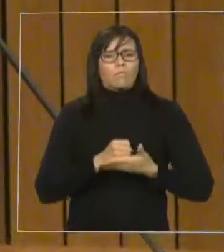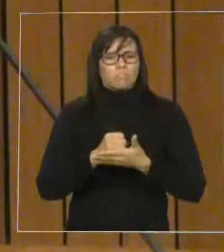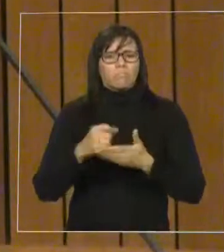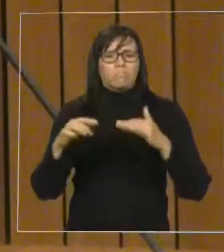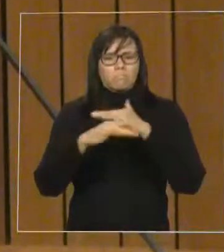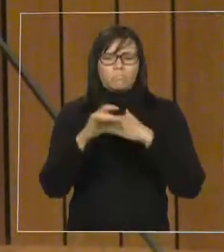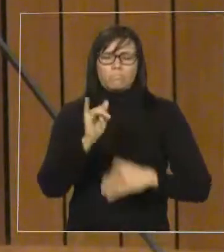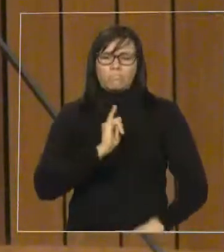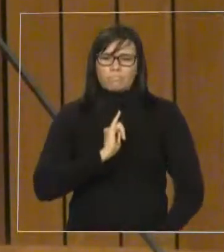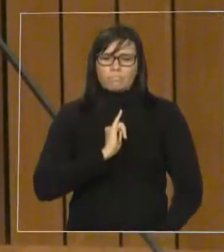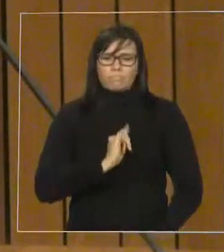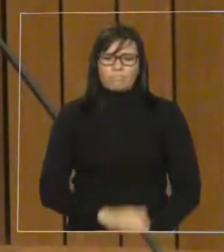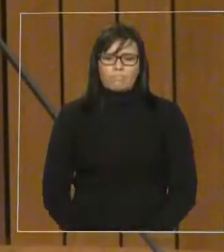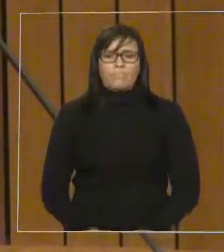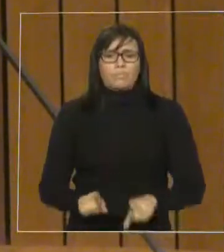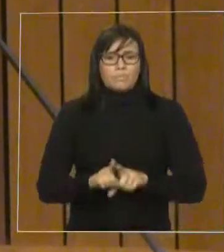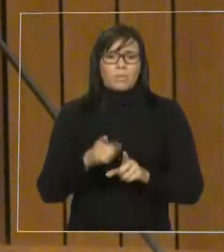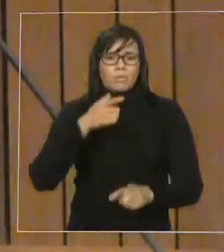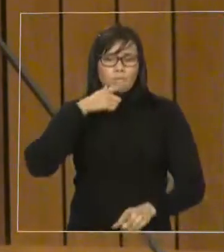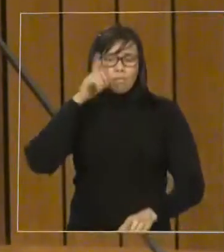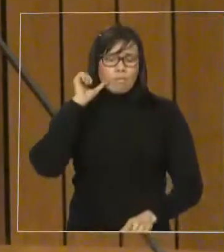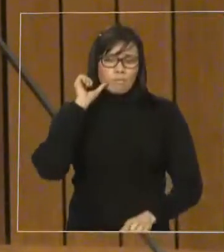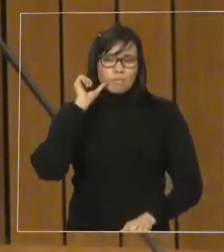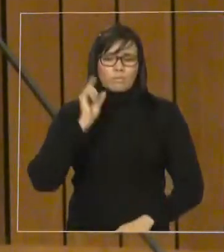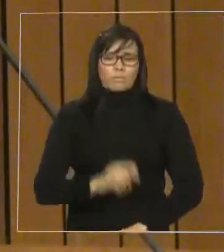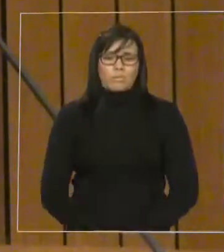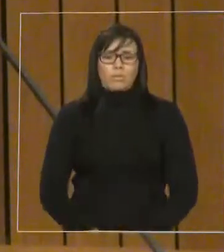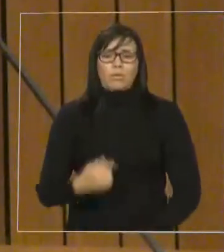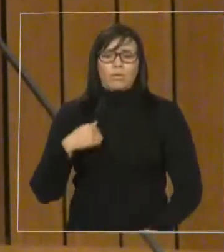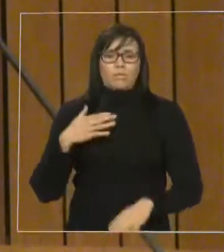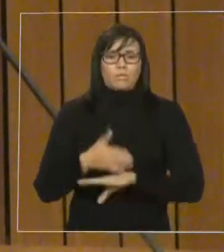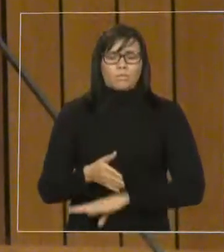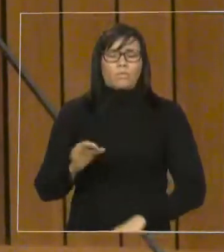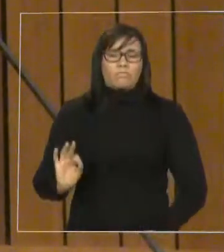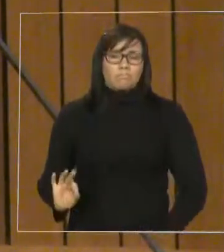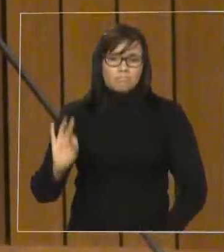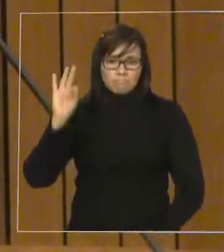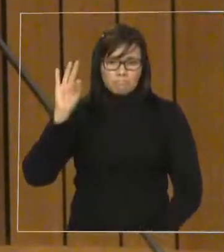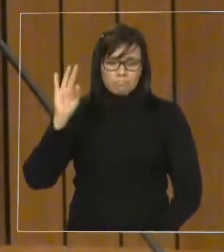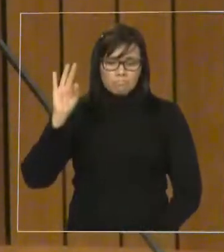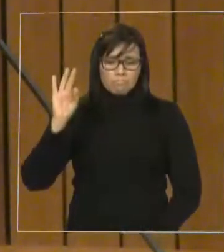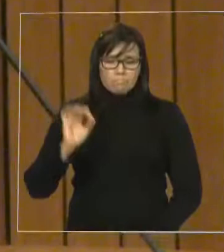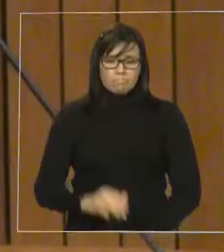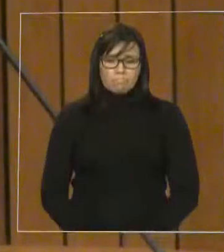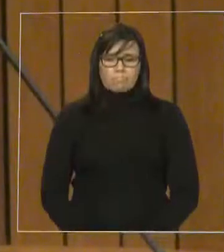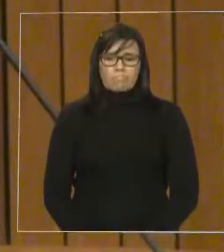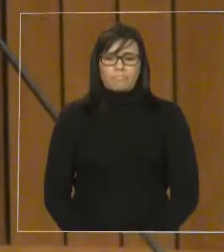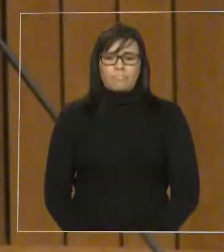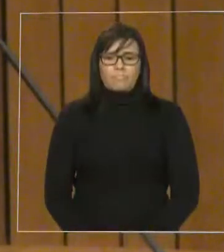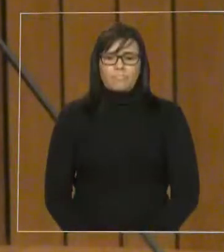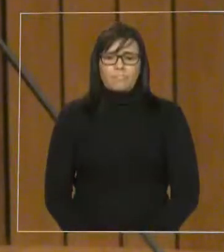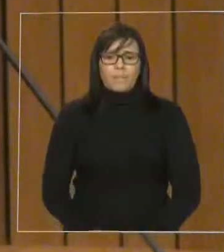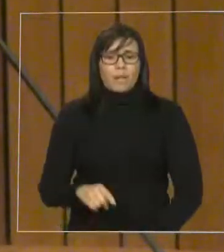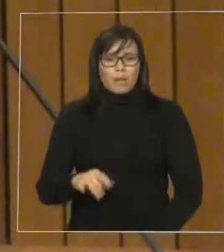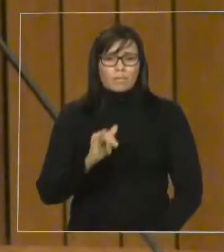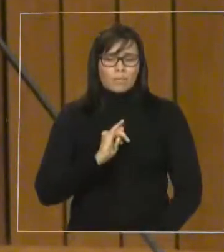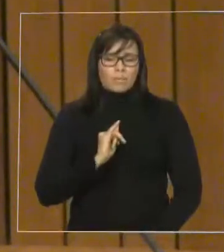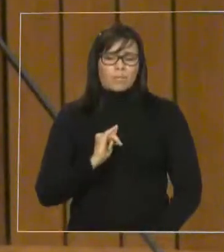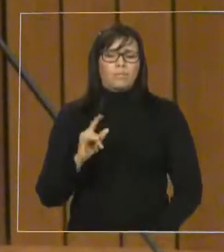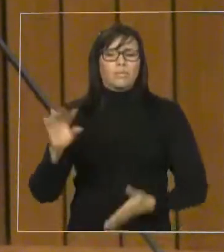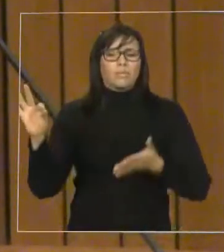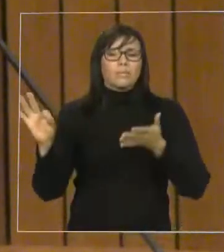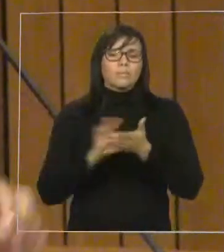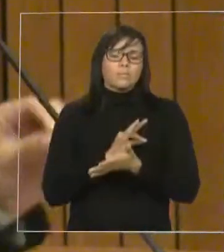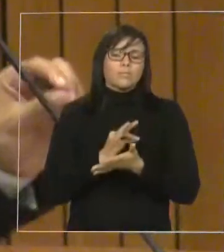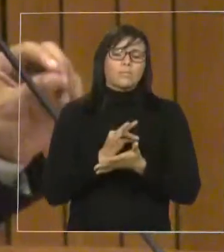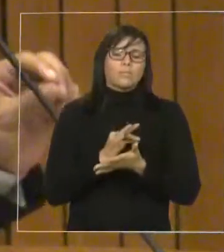terça-feira, também estivemos presentes na Universidade Federal do Maranhão para participar da assinatura da